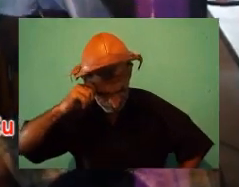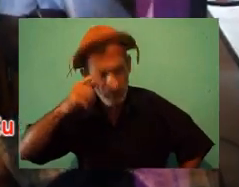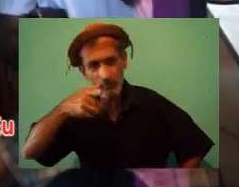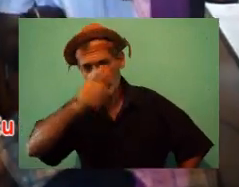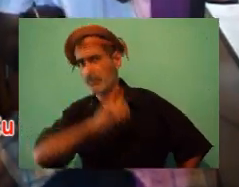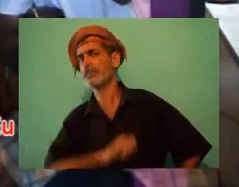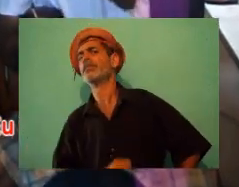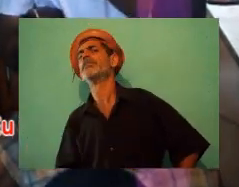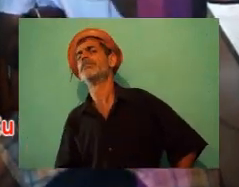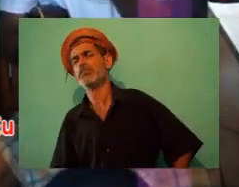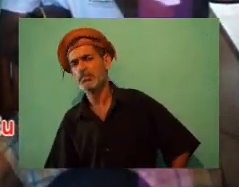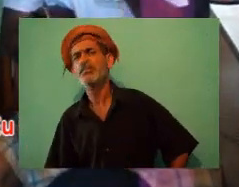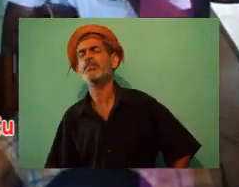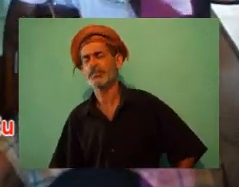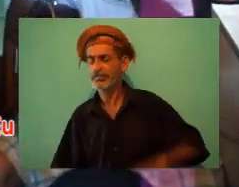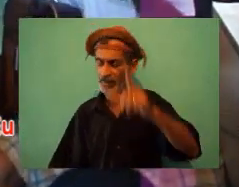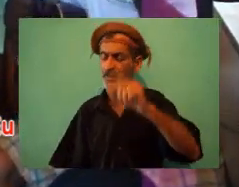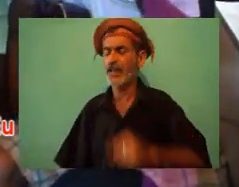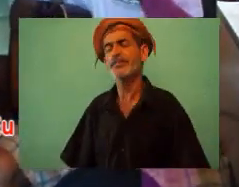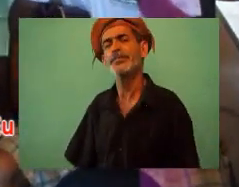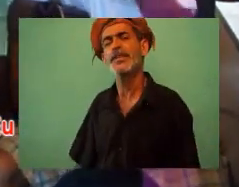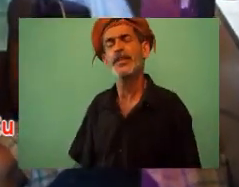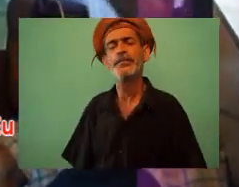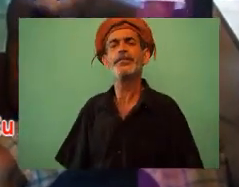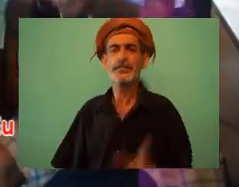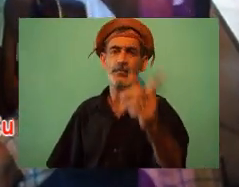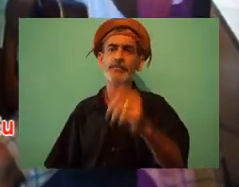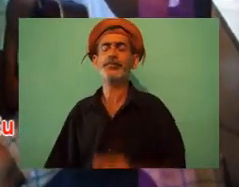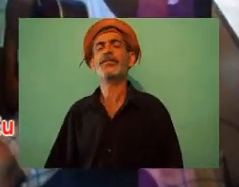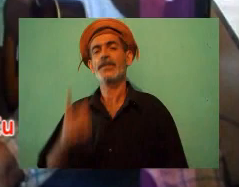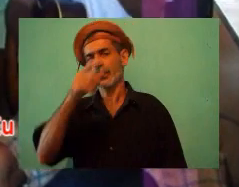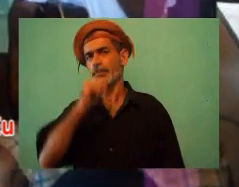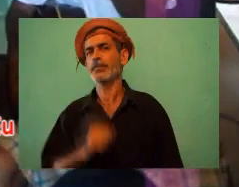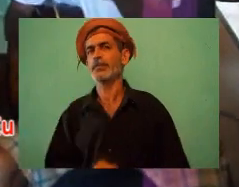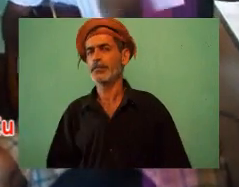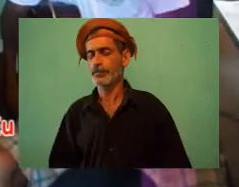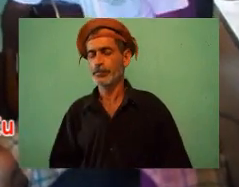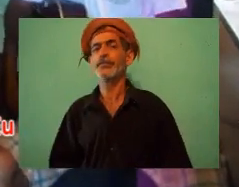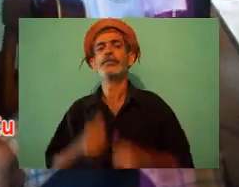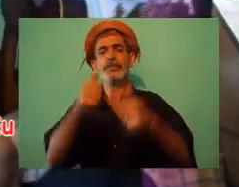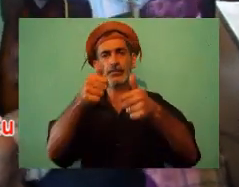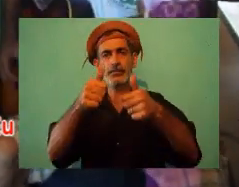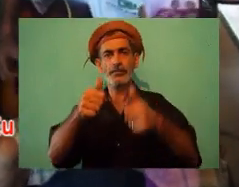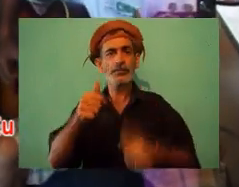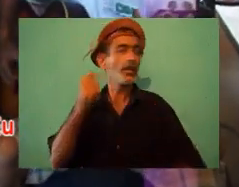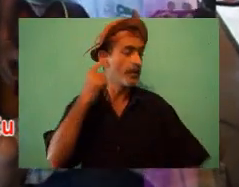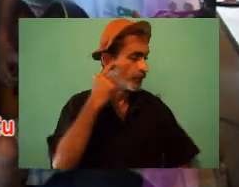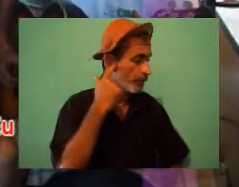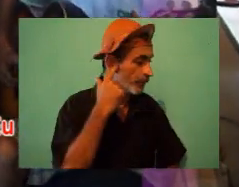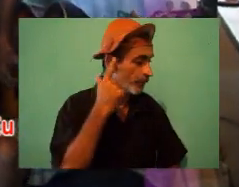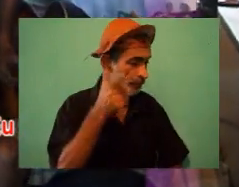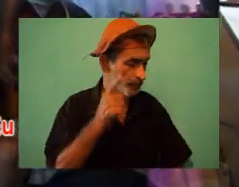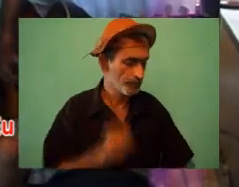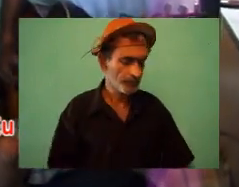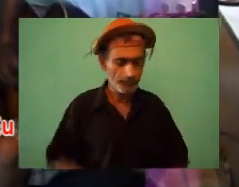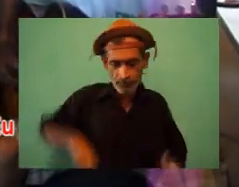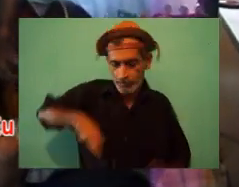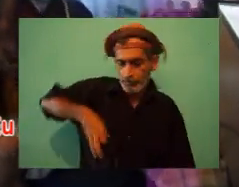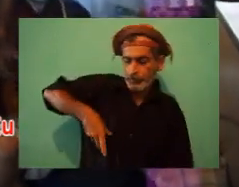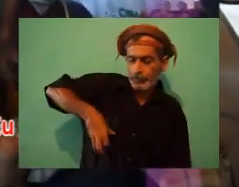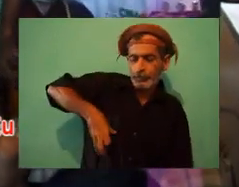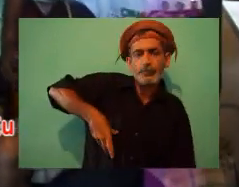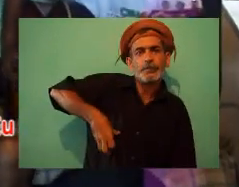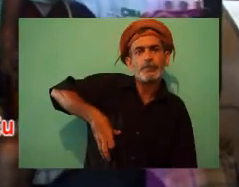um pouco difícil Mas é um pouco difícil Que todo mundo vai aprender Porque eu vou repetir ela um pouco Aí vocês vão aprender Só que eu vou começar com o forralho A introdução Ó